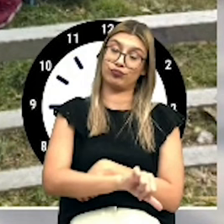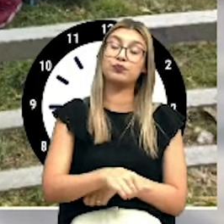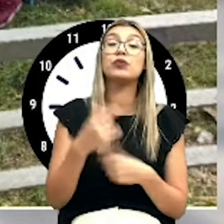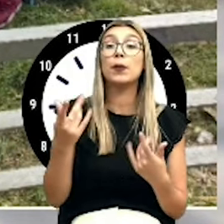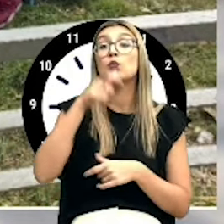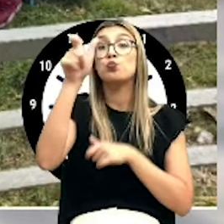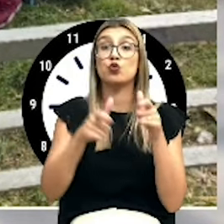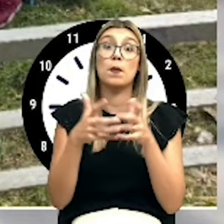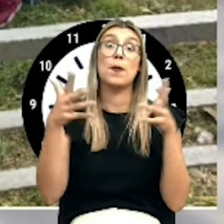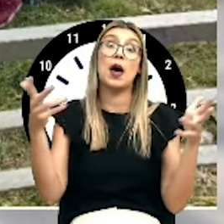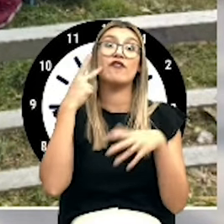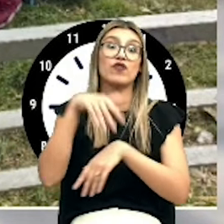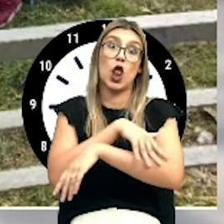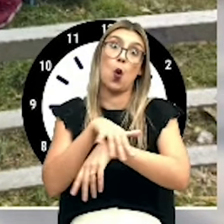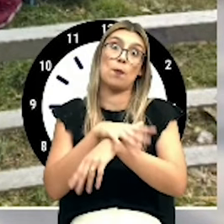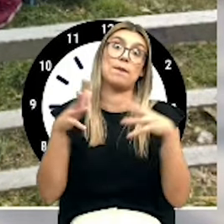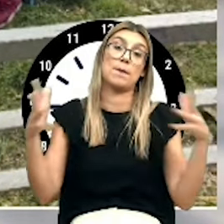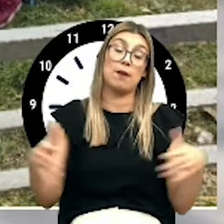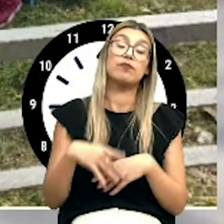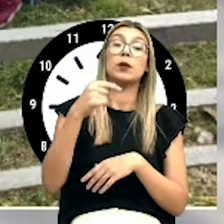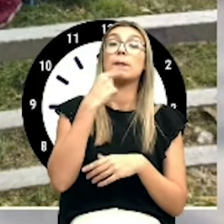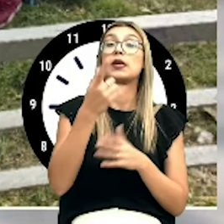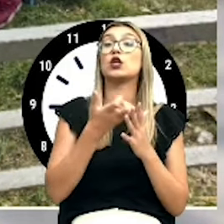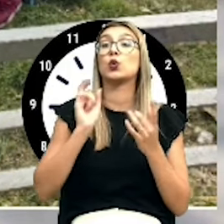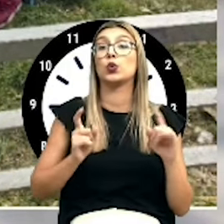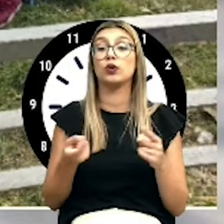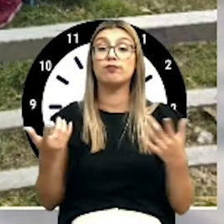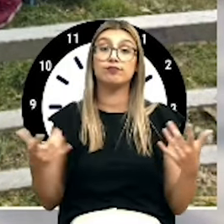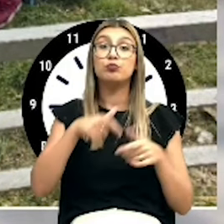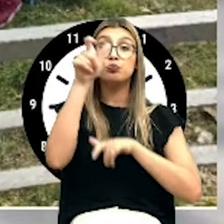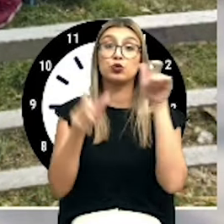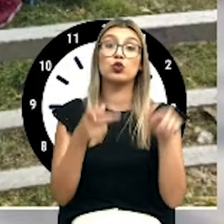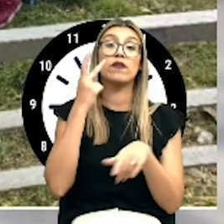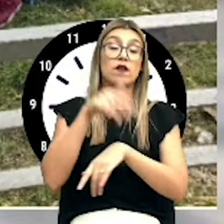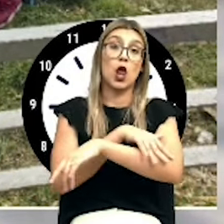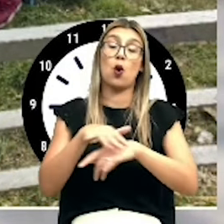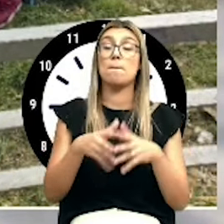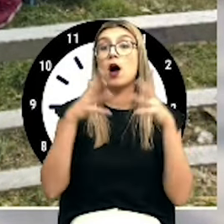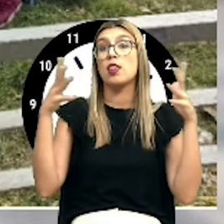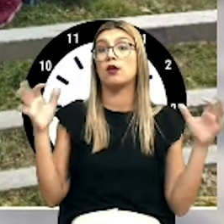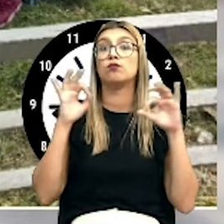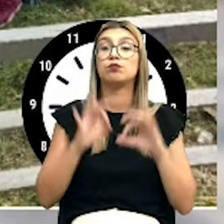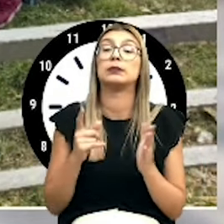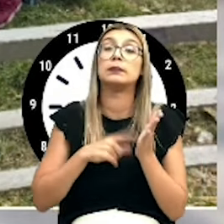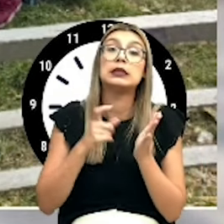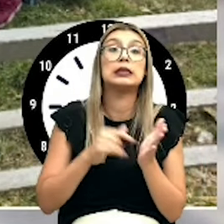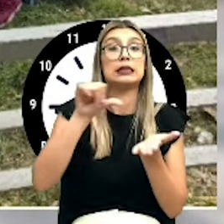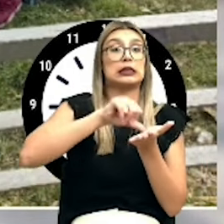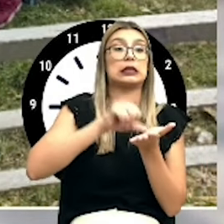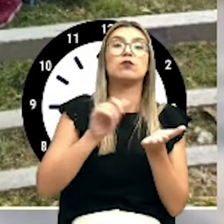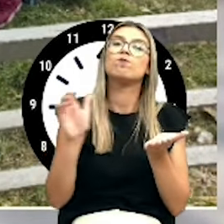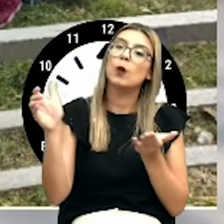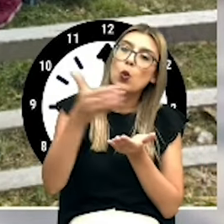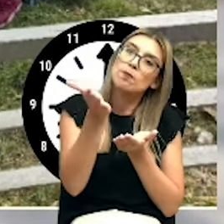rua. Não podemos deixar de mencionar a nossa preocupação pelo aumento de pessoas em situação sem abrigo. São necessários mais centros de acolhimento.